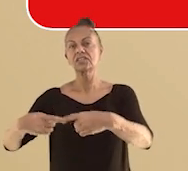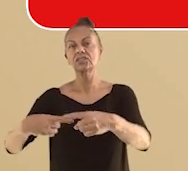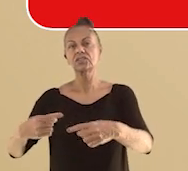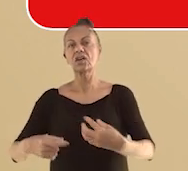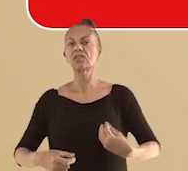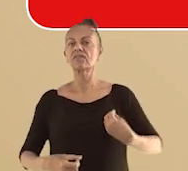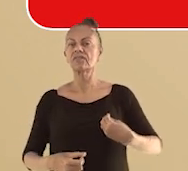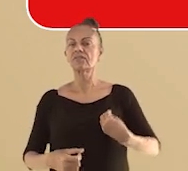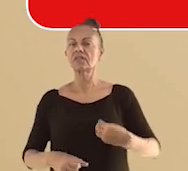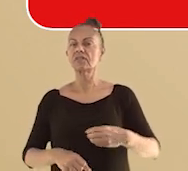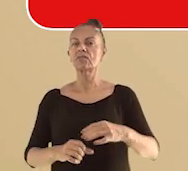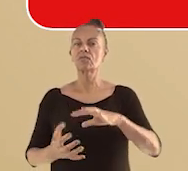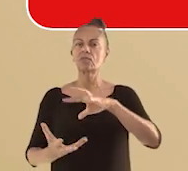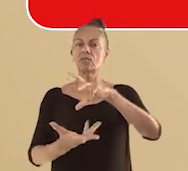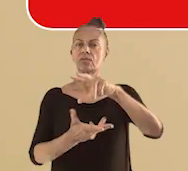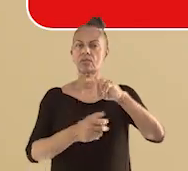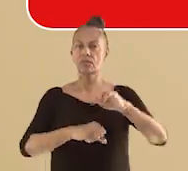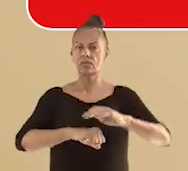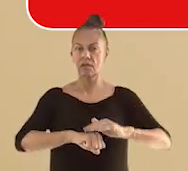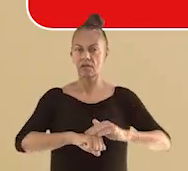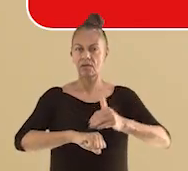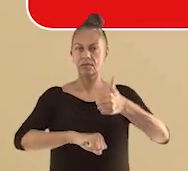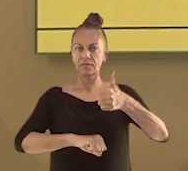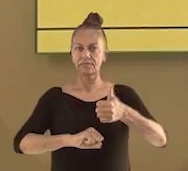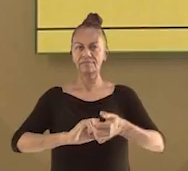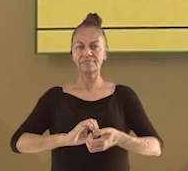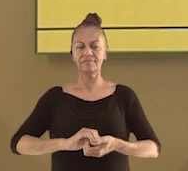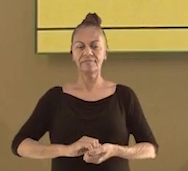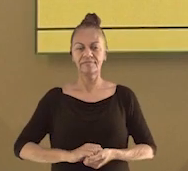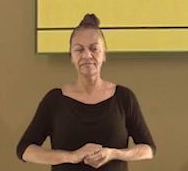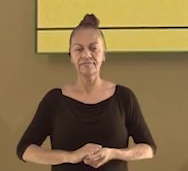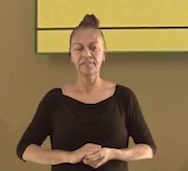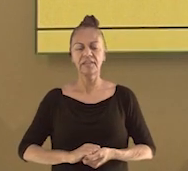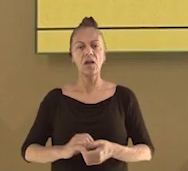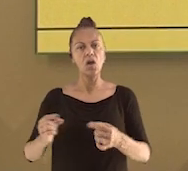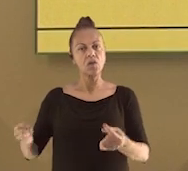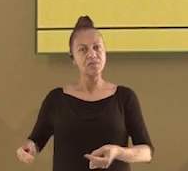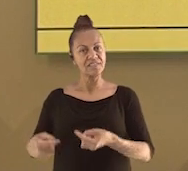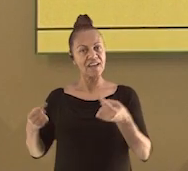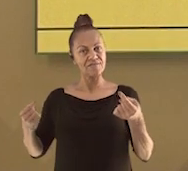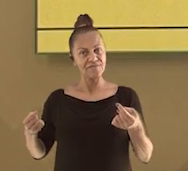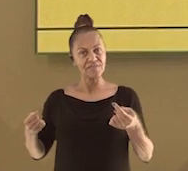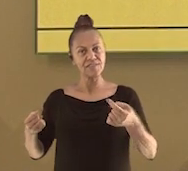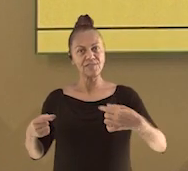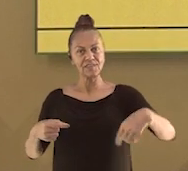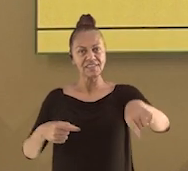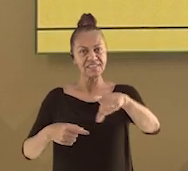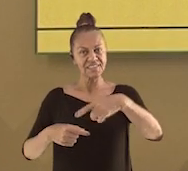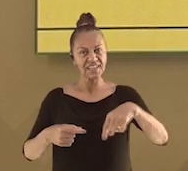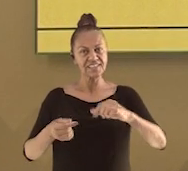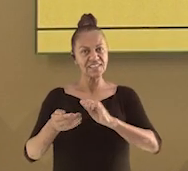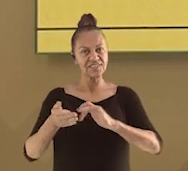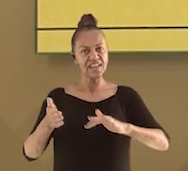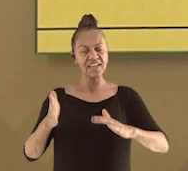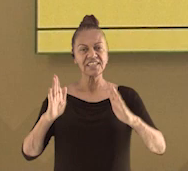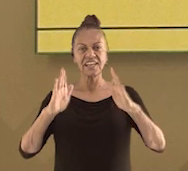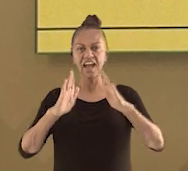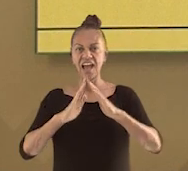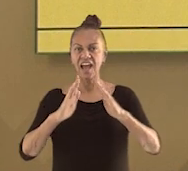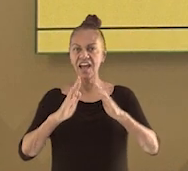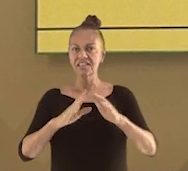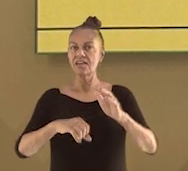próximas gerações possam viver em um mundo melhor. Como desafio para casa, vou deixar uma proposta para você.